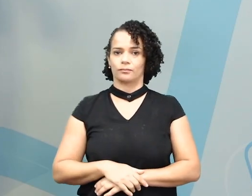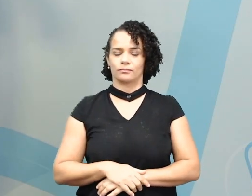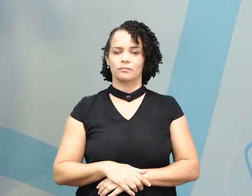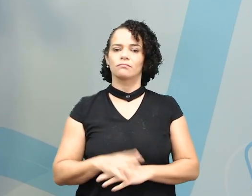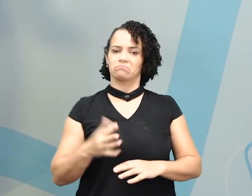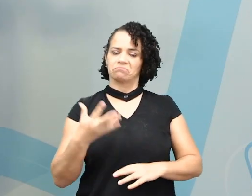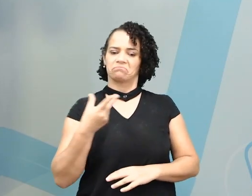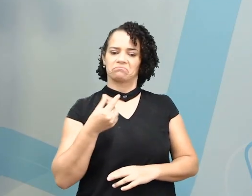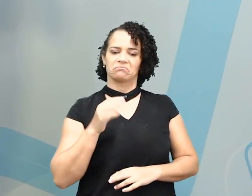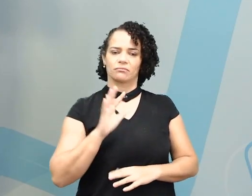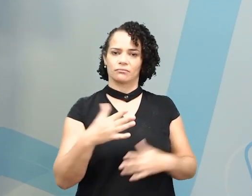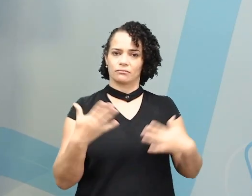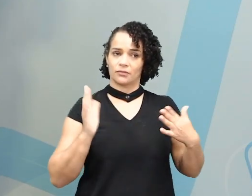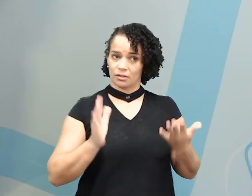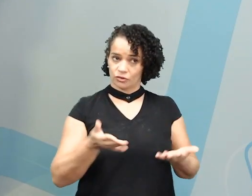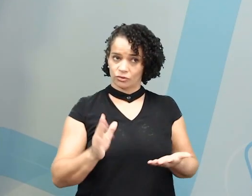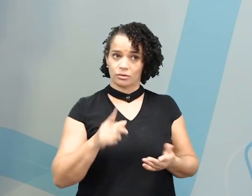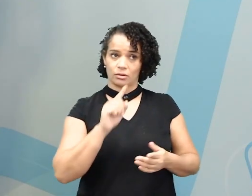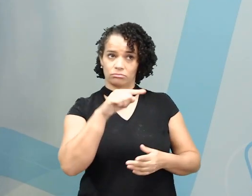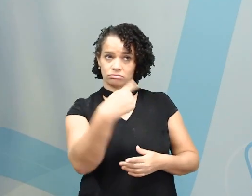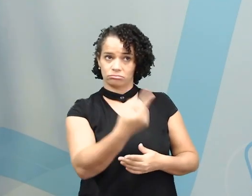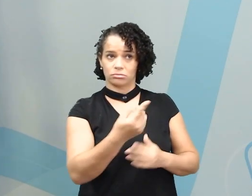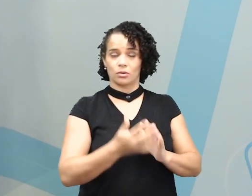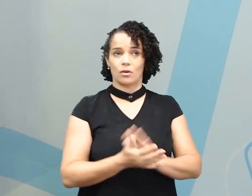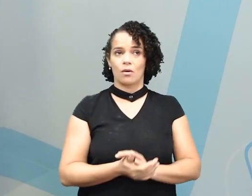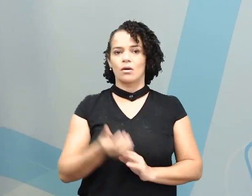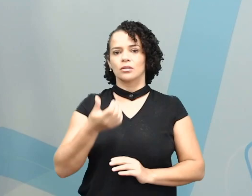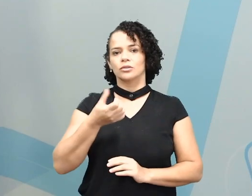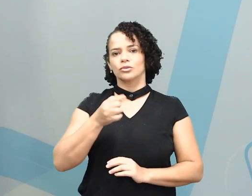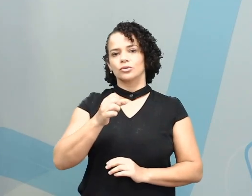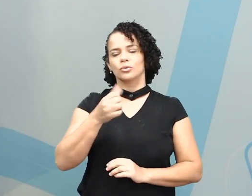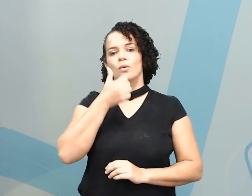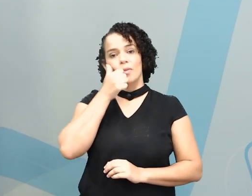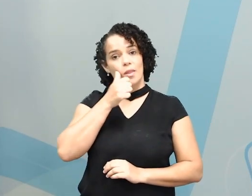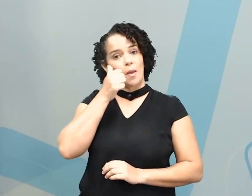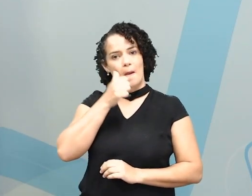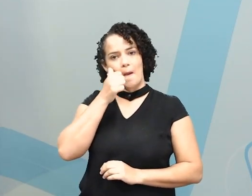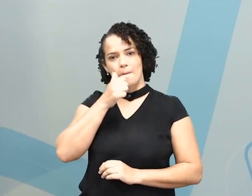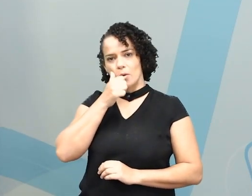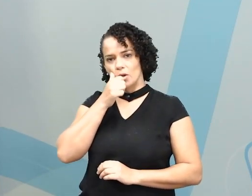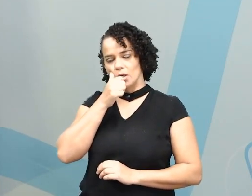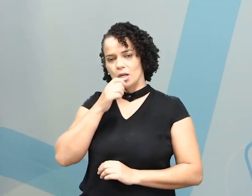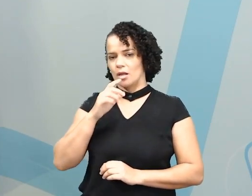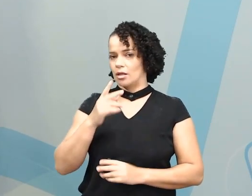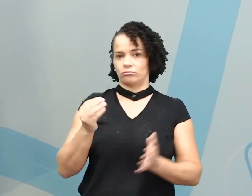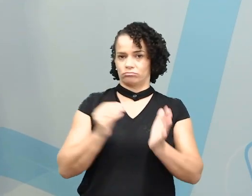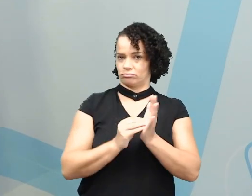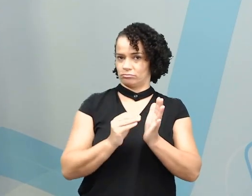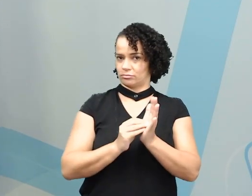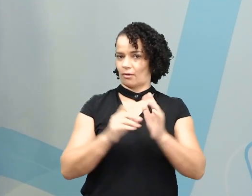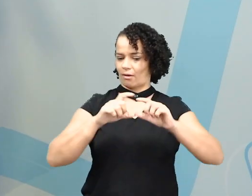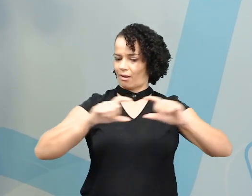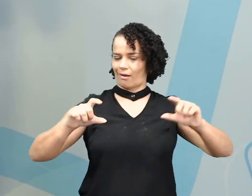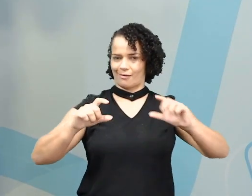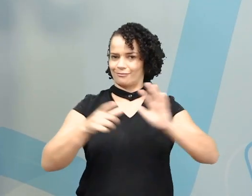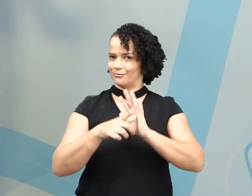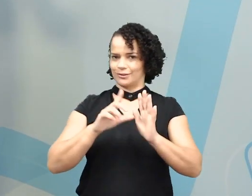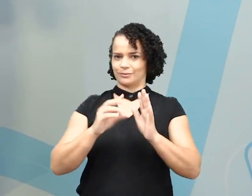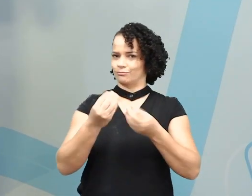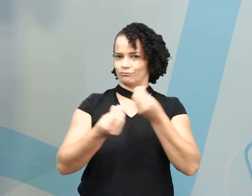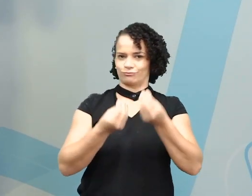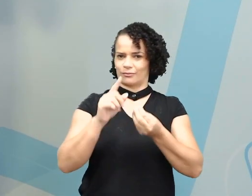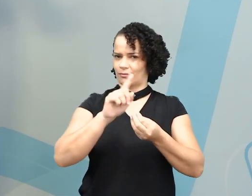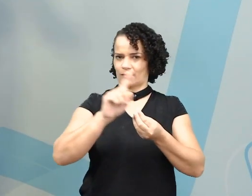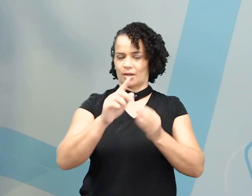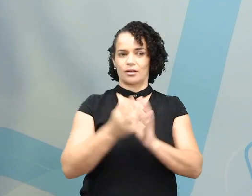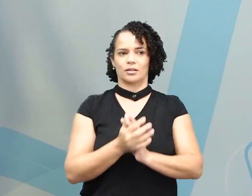Perfeito! Já no caso de she, eu não digo she is a waiter. E sim, she is